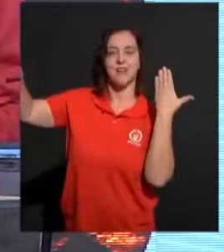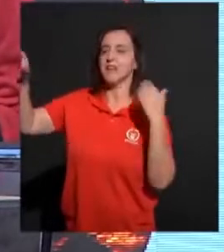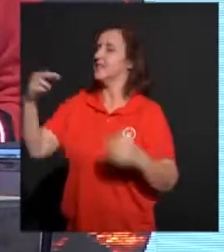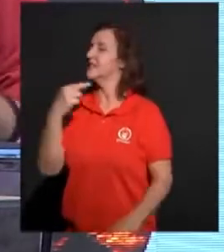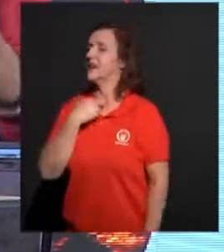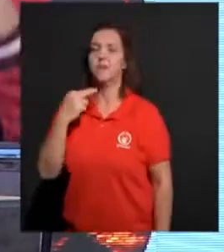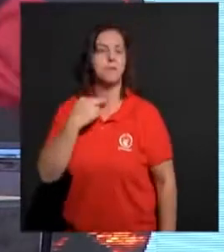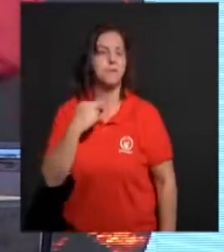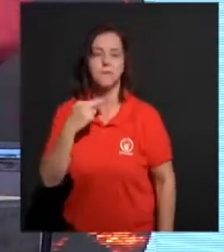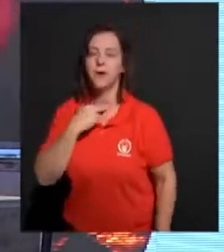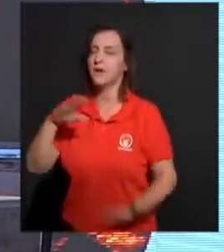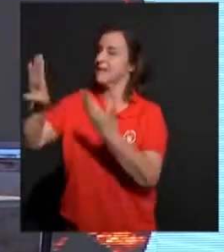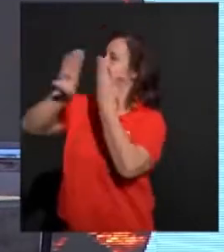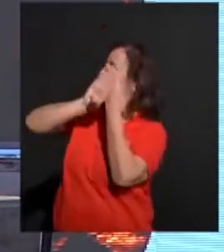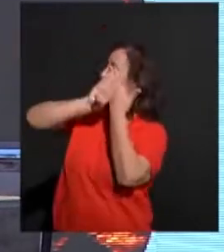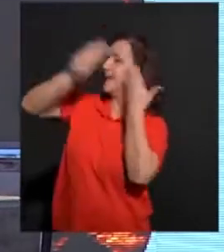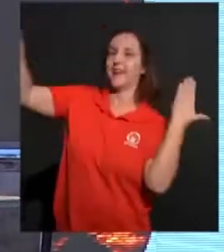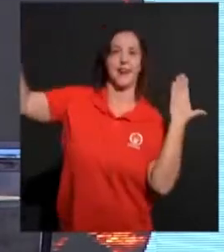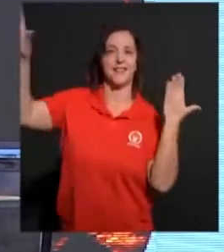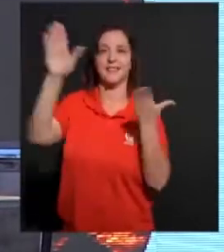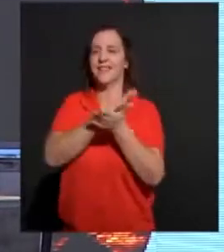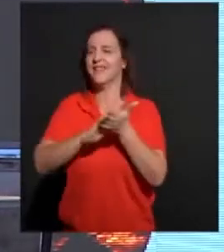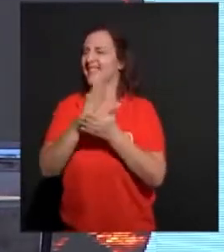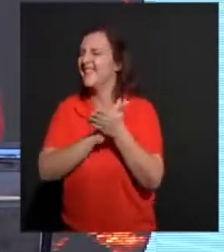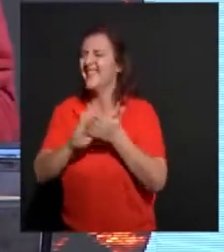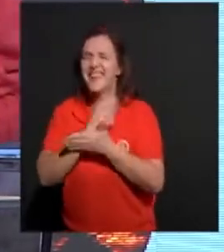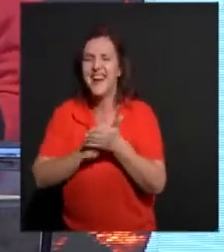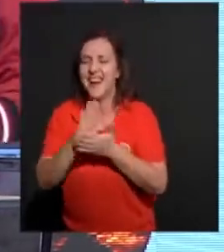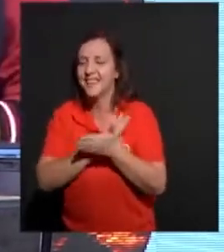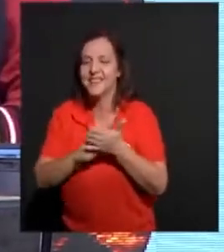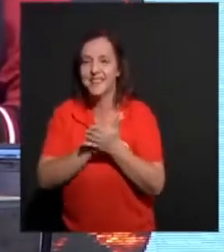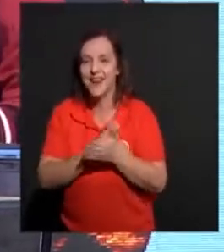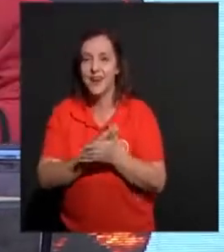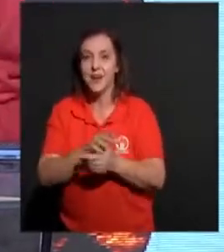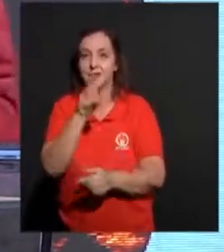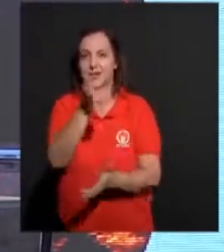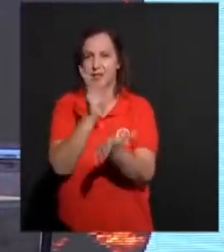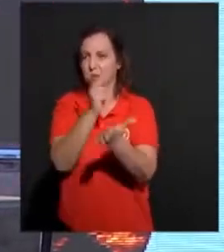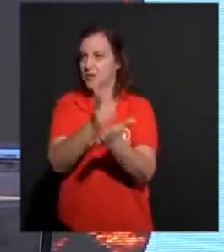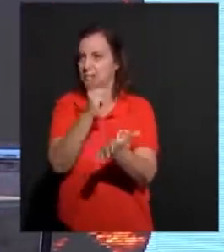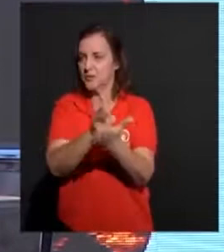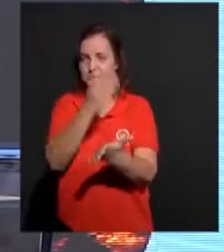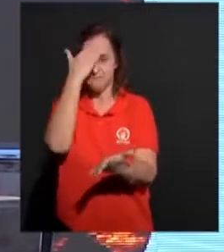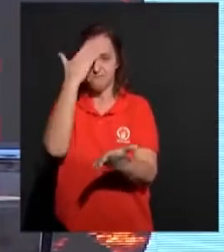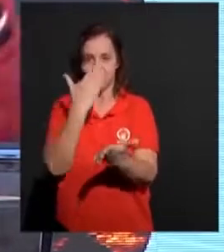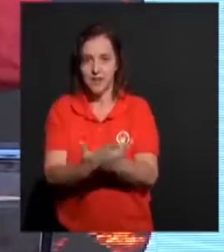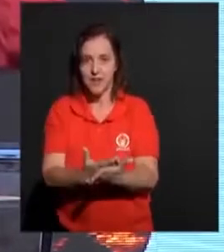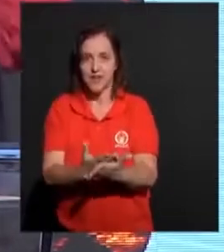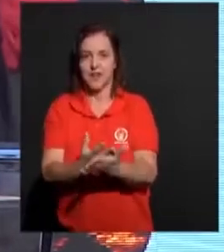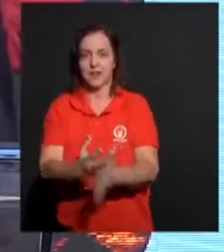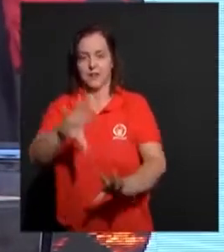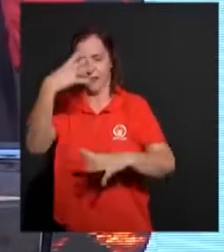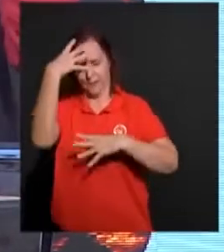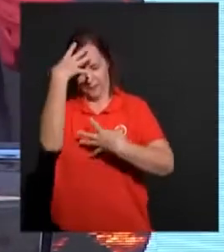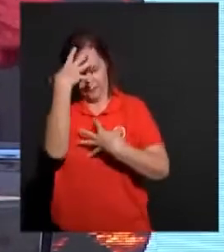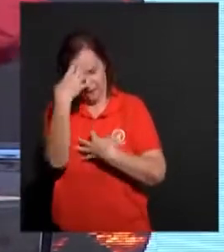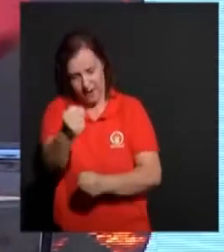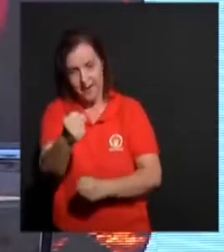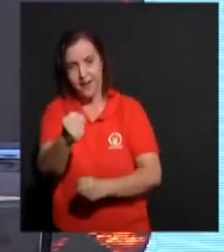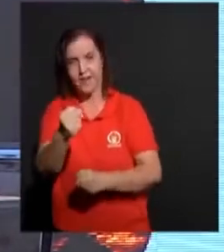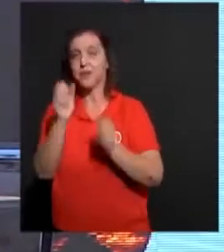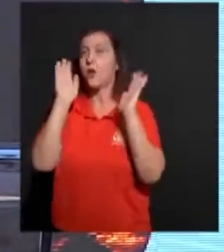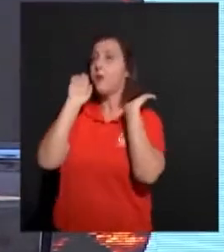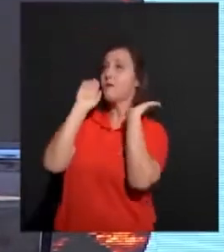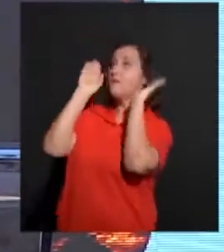pode te separar. Nada pode tirar a sua confiança. Nada pode te tirar do foco. Nada